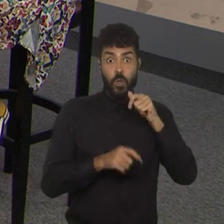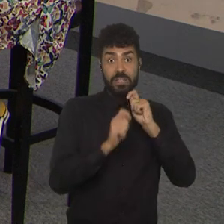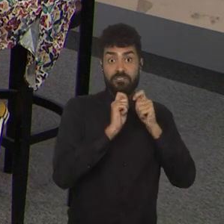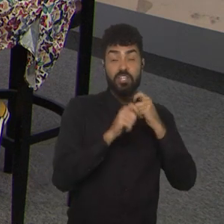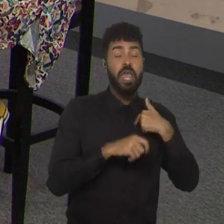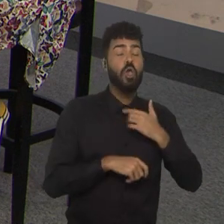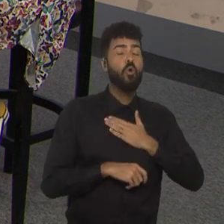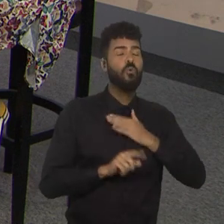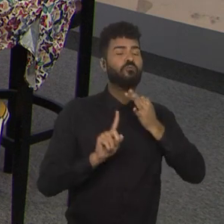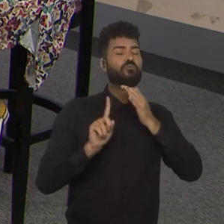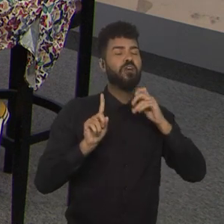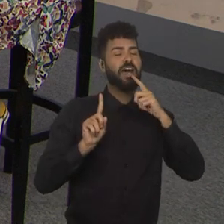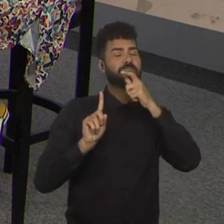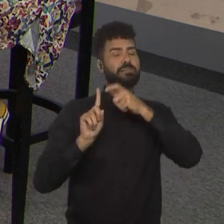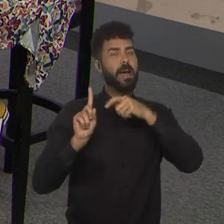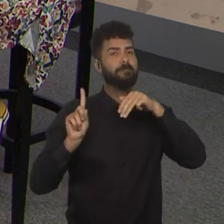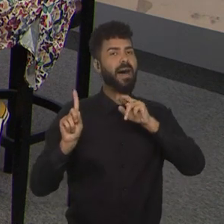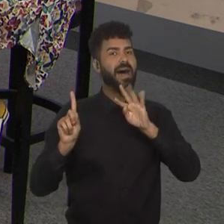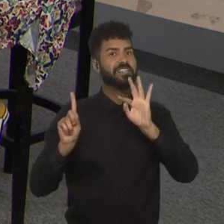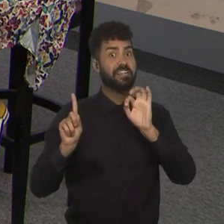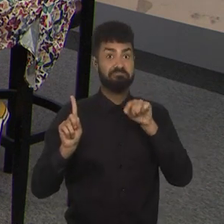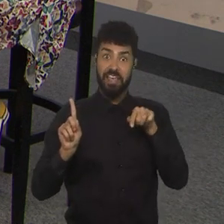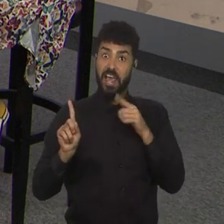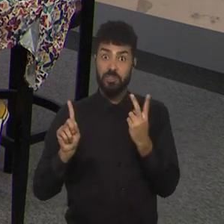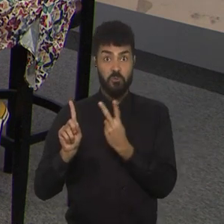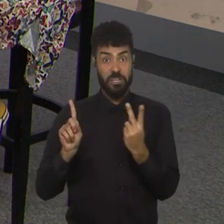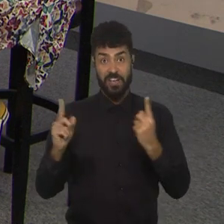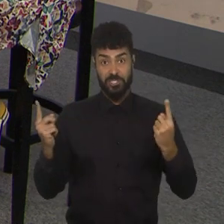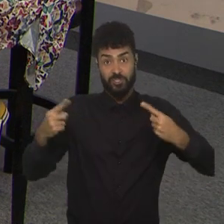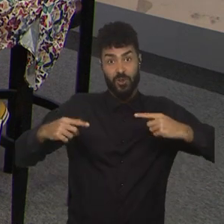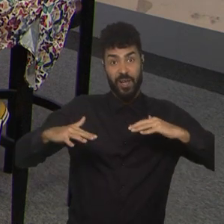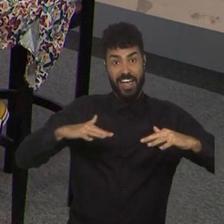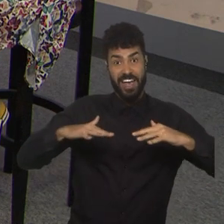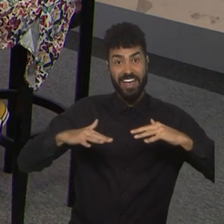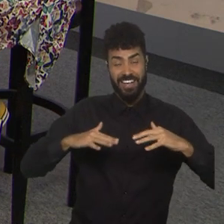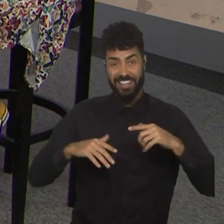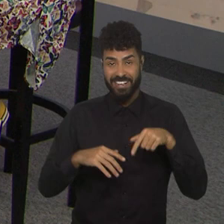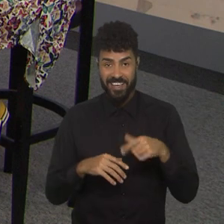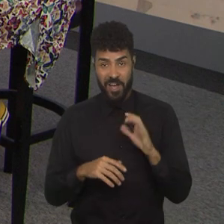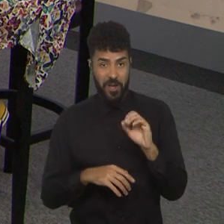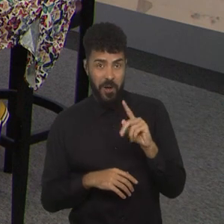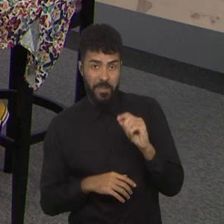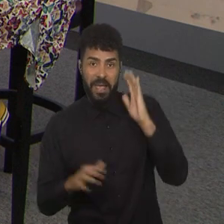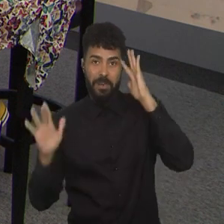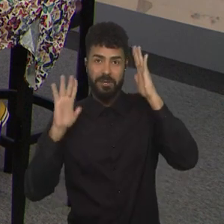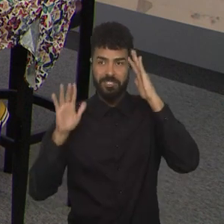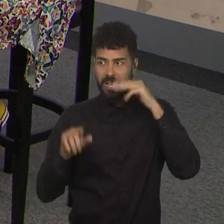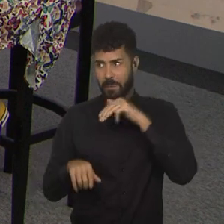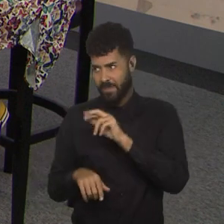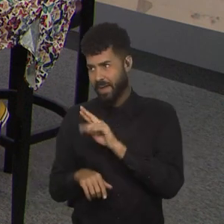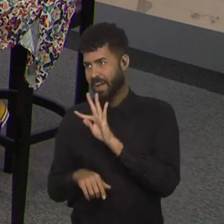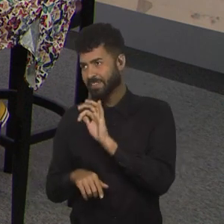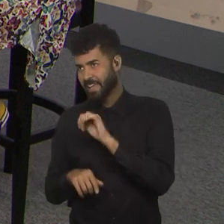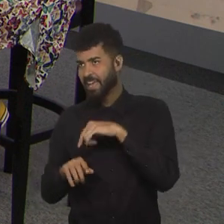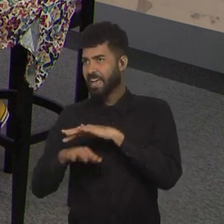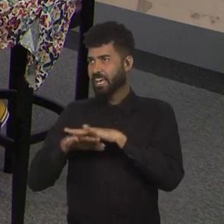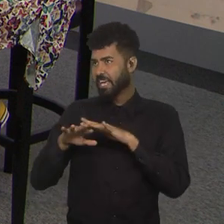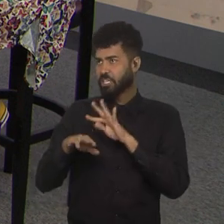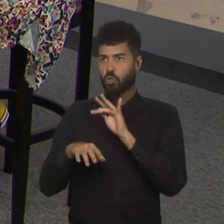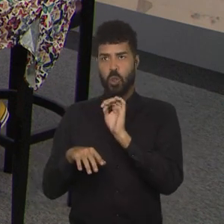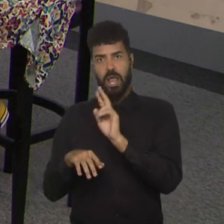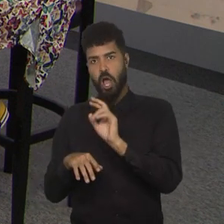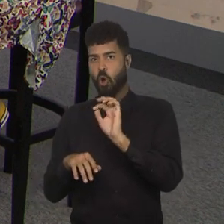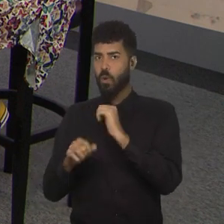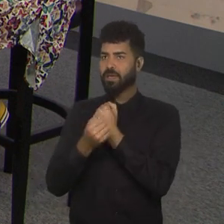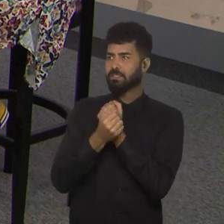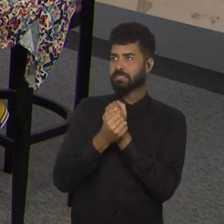né, então, provavelmente as duas vão estar frente a frente nessa, nessa Copa, imaginando que a Marta, ou seja, como titular, como reserva,